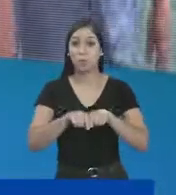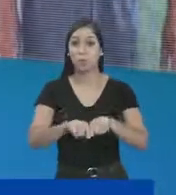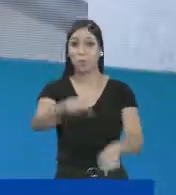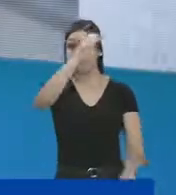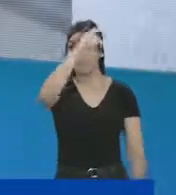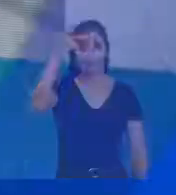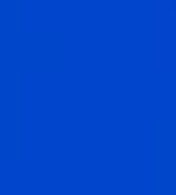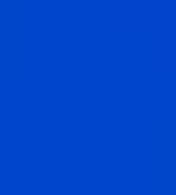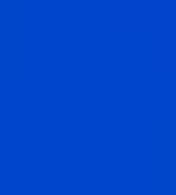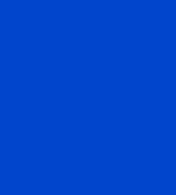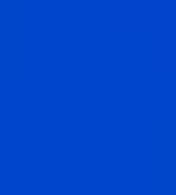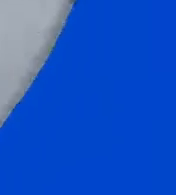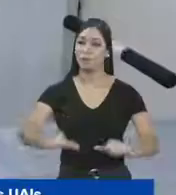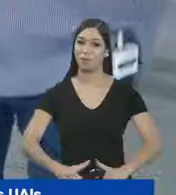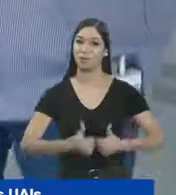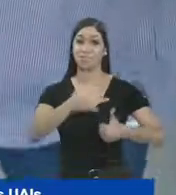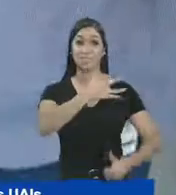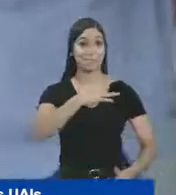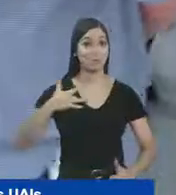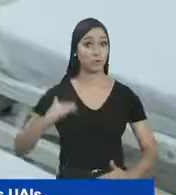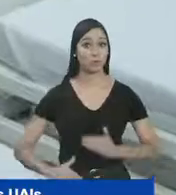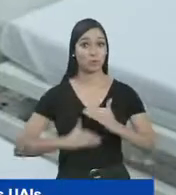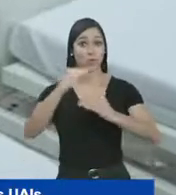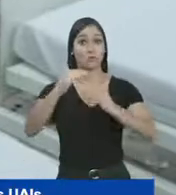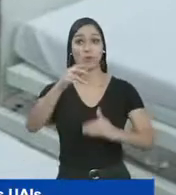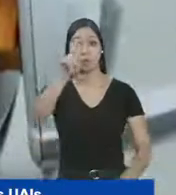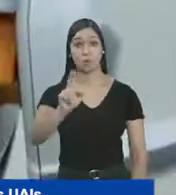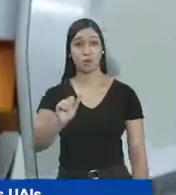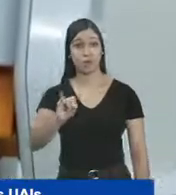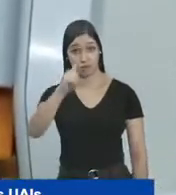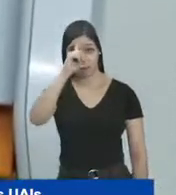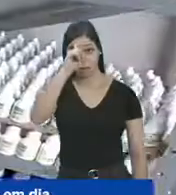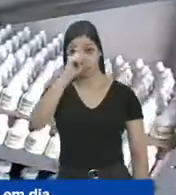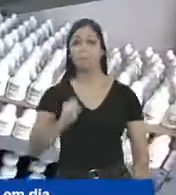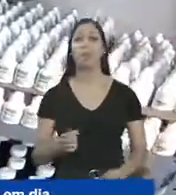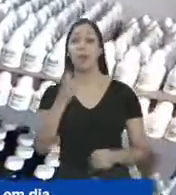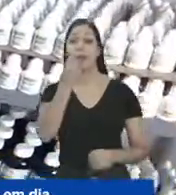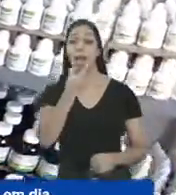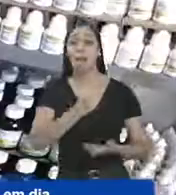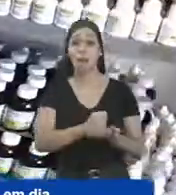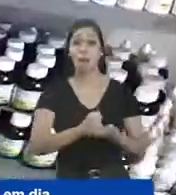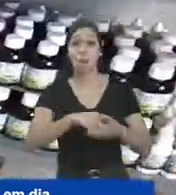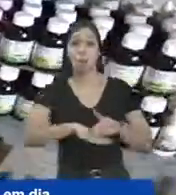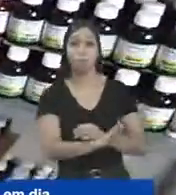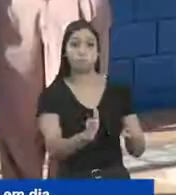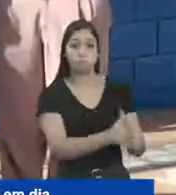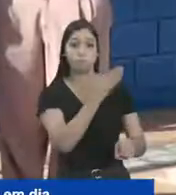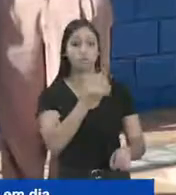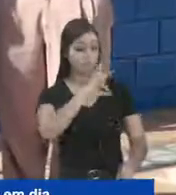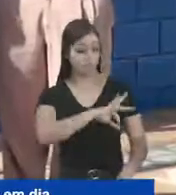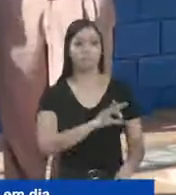afinada com o prefeito. Odelmo recuperou a saúde, melhorou e modernizou as UAS, regularizou o estoque de remédios,